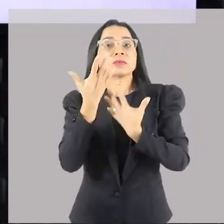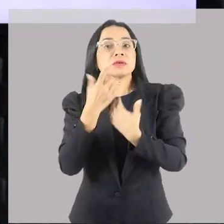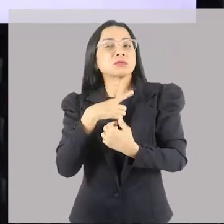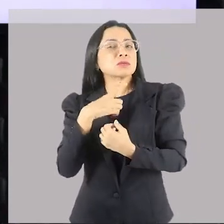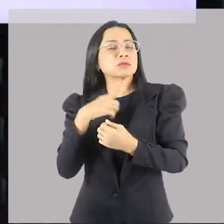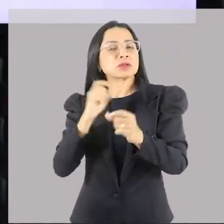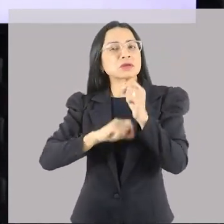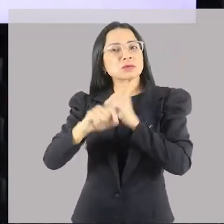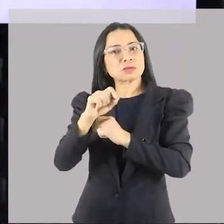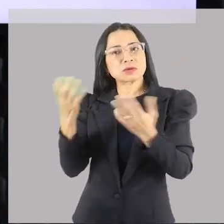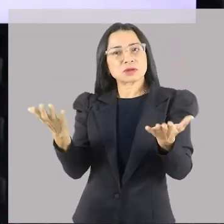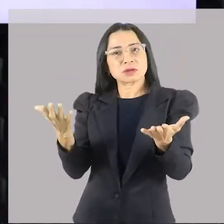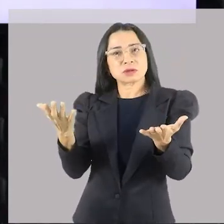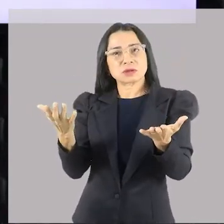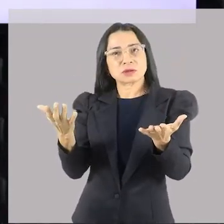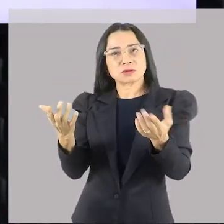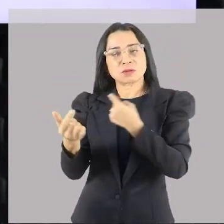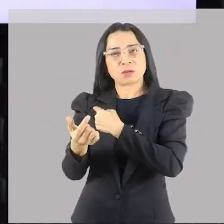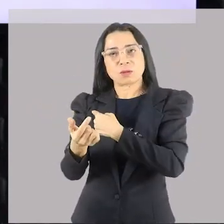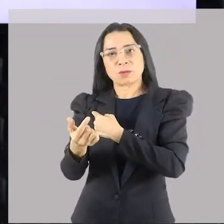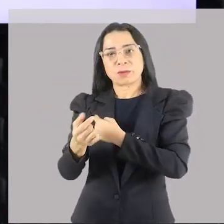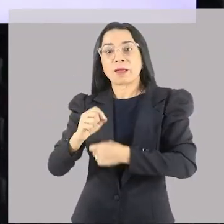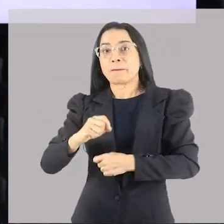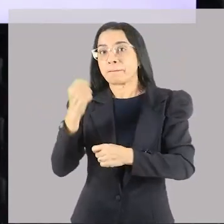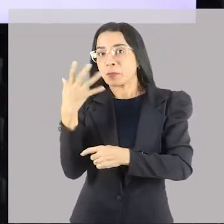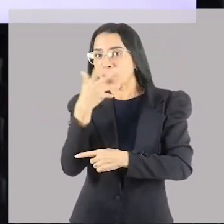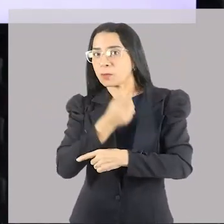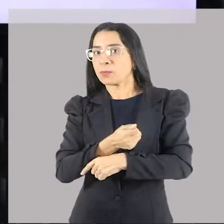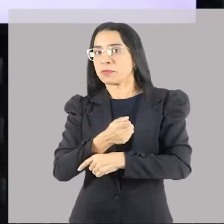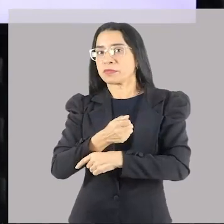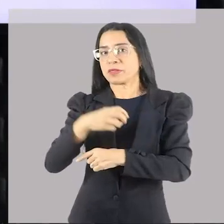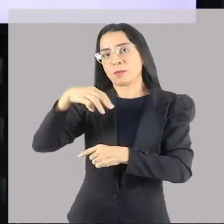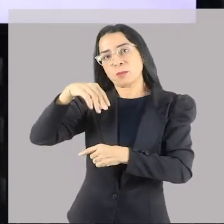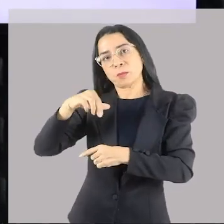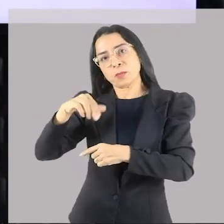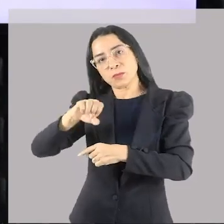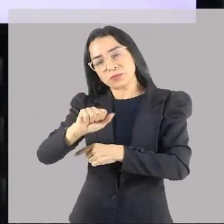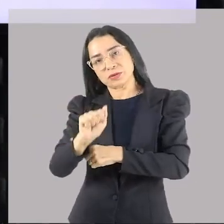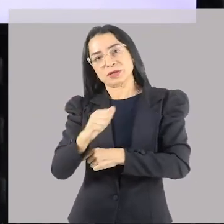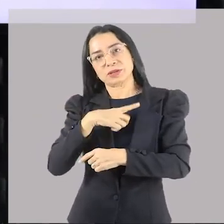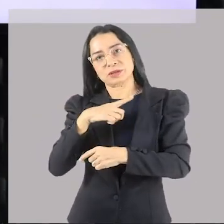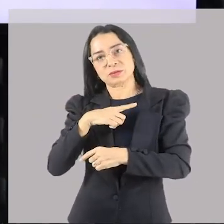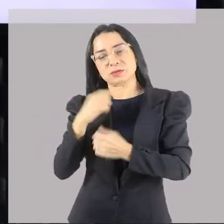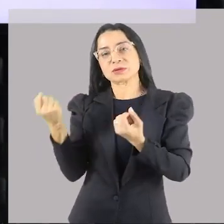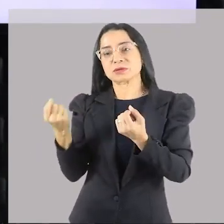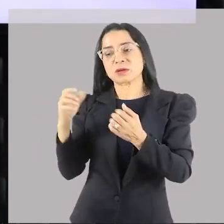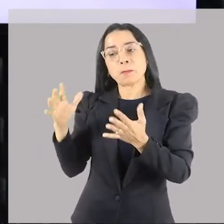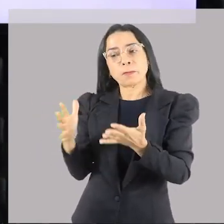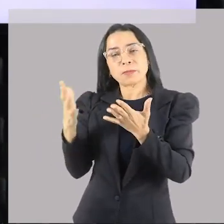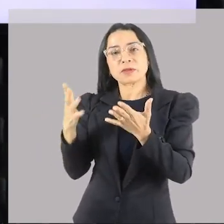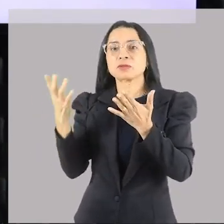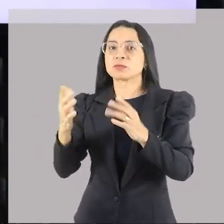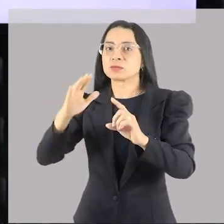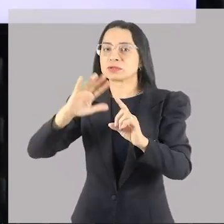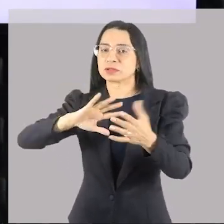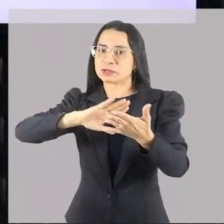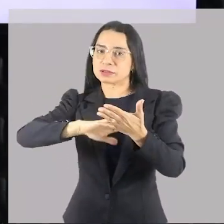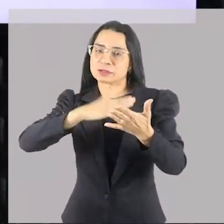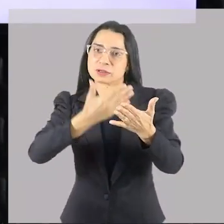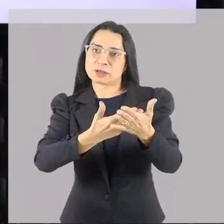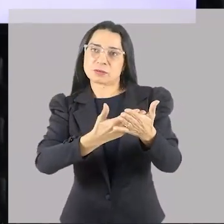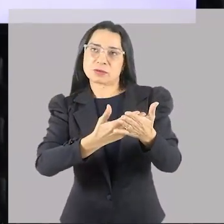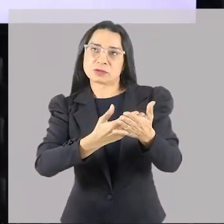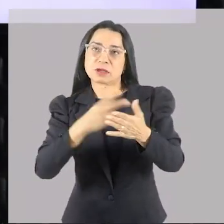musa. A minha musa é, também aqui, a minha musa é inspiradora também aqui, que é minha intérprete. Acho que é desse lado, é desse lado. Isso é um princípio